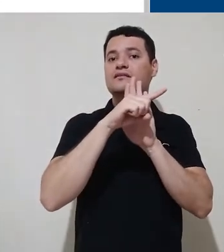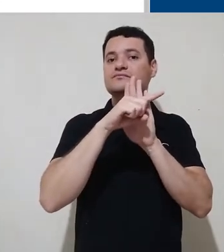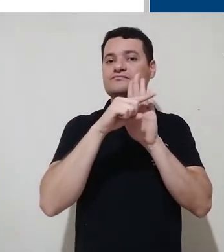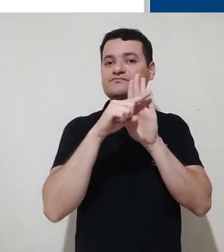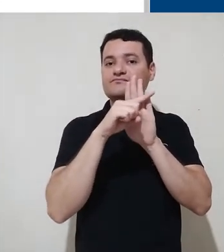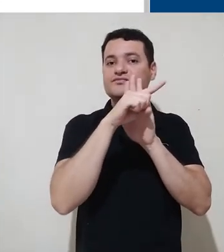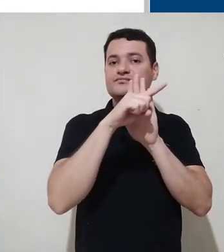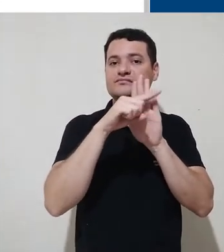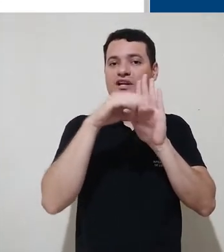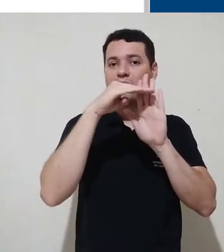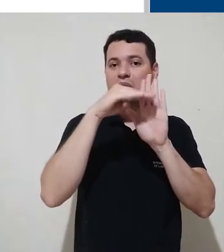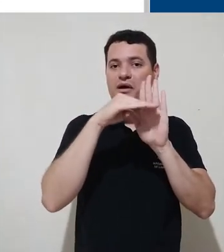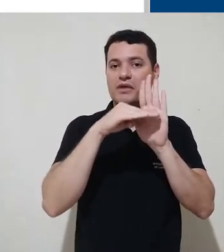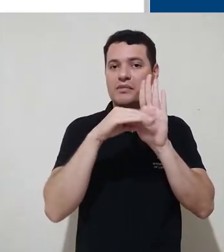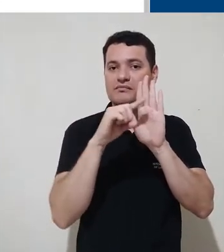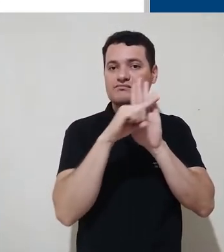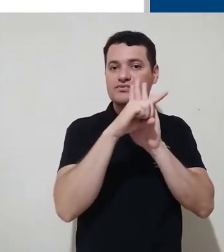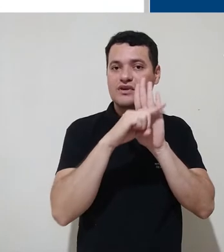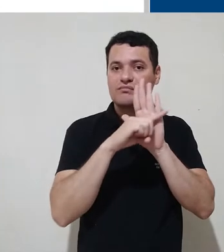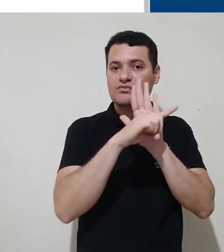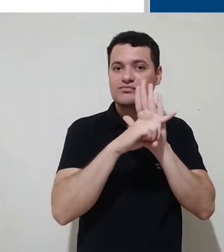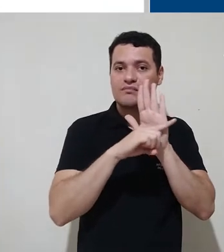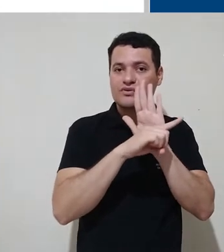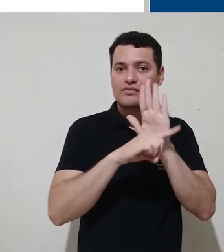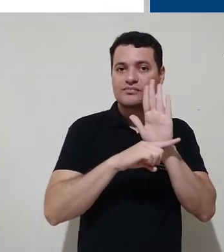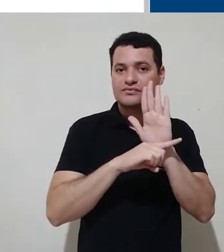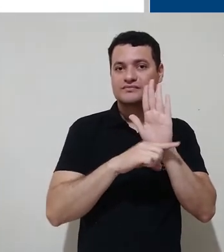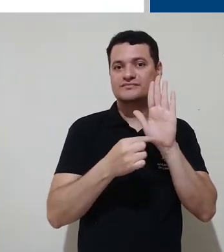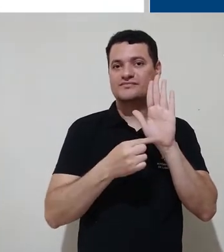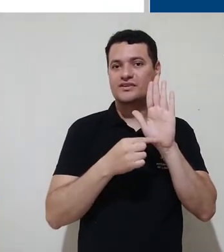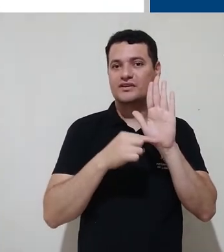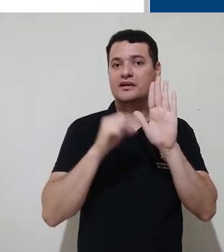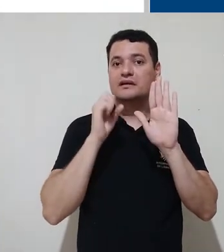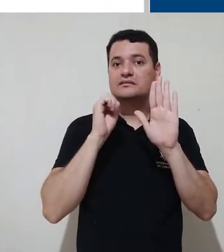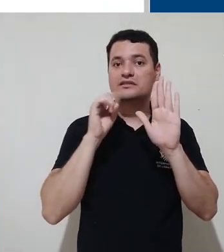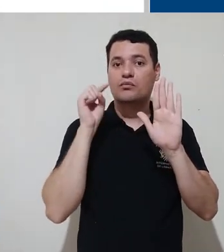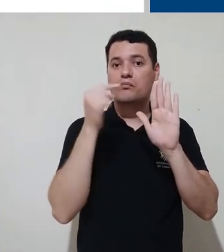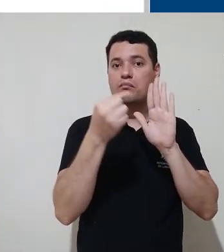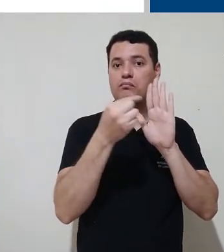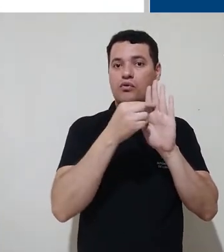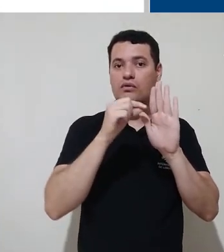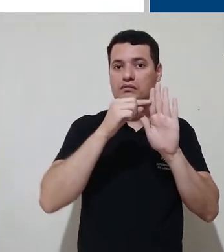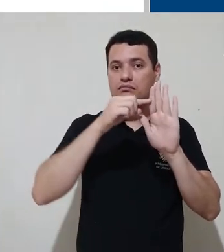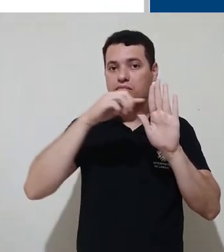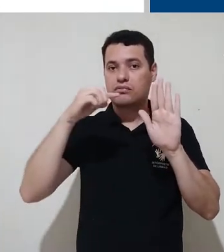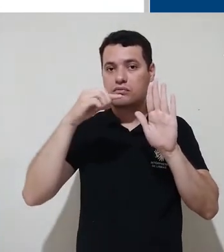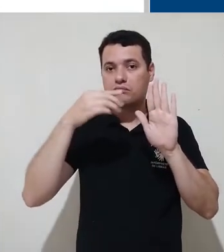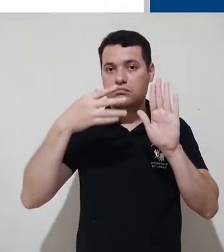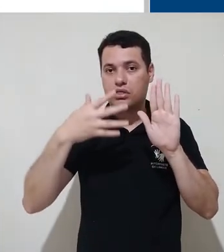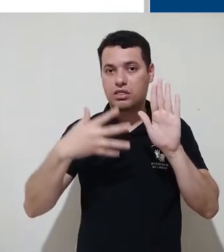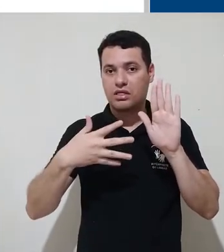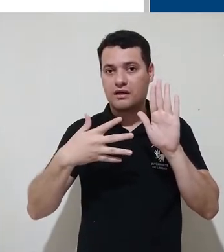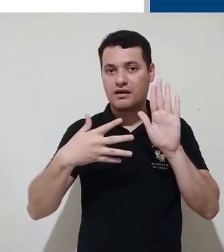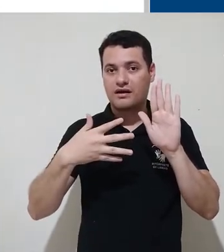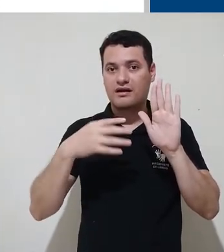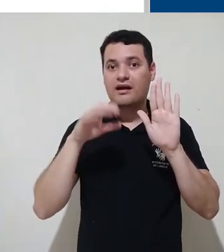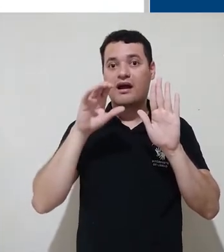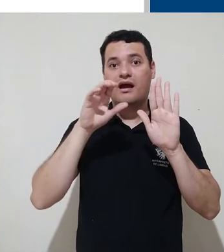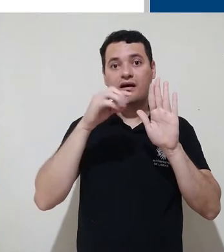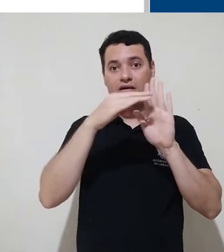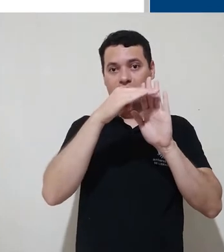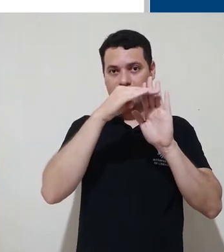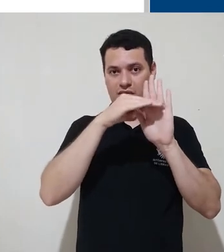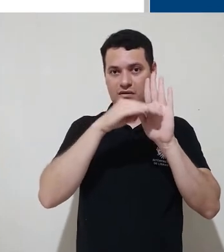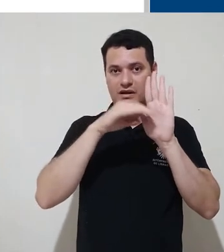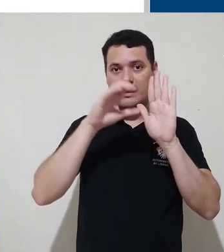que diz que eu posso expandir elas ou contraí-las. Como dito anteriormente, categorias